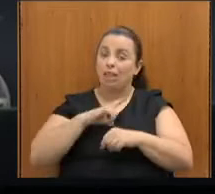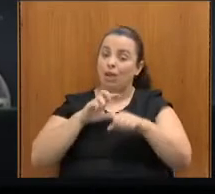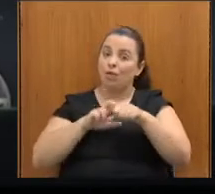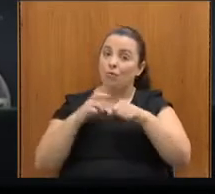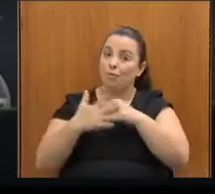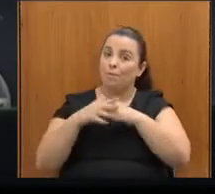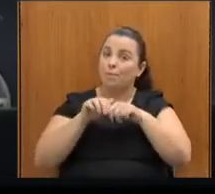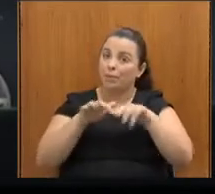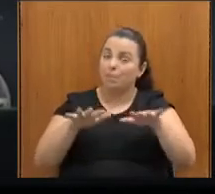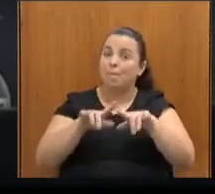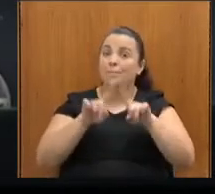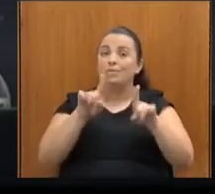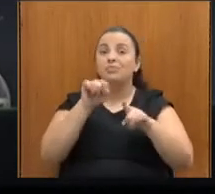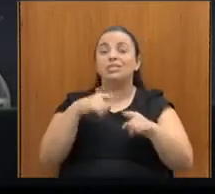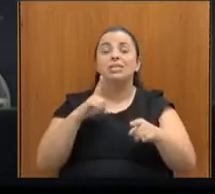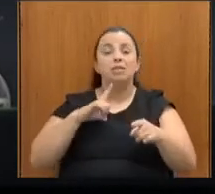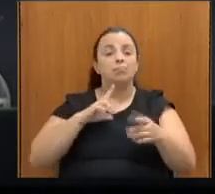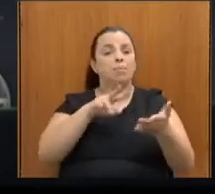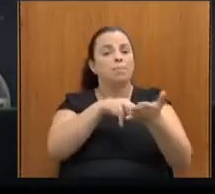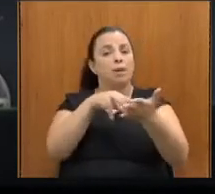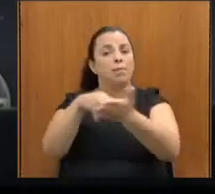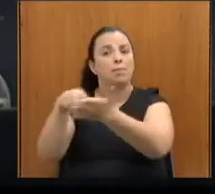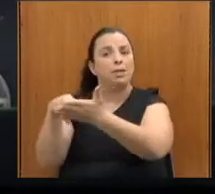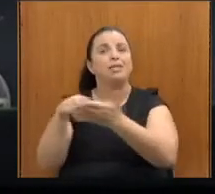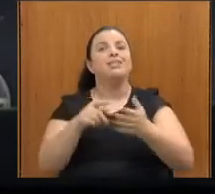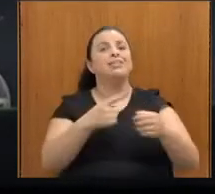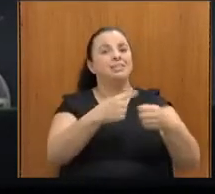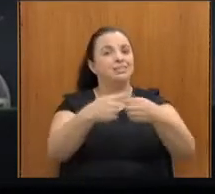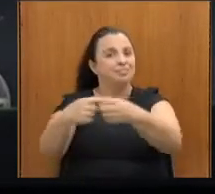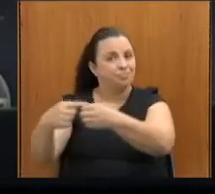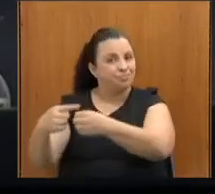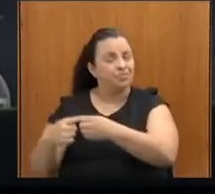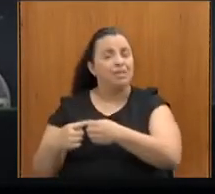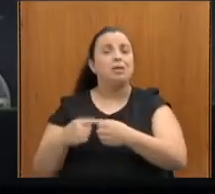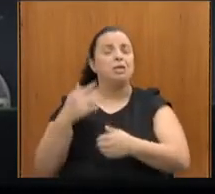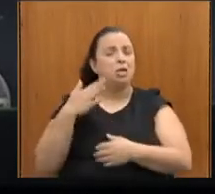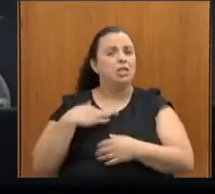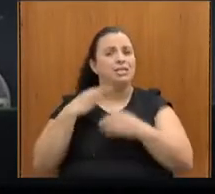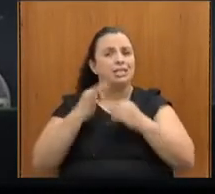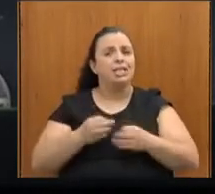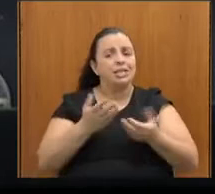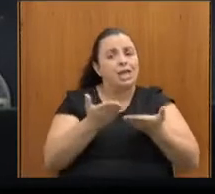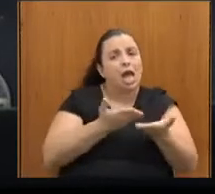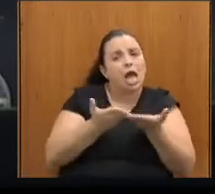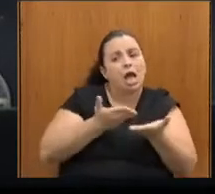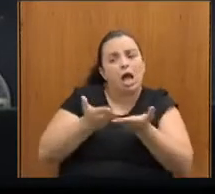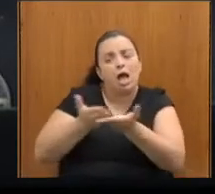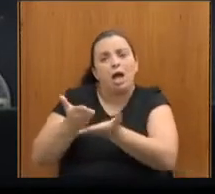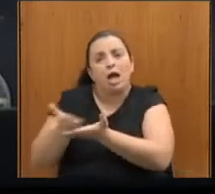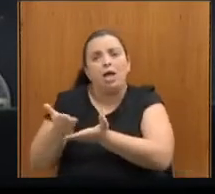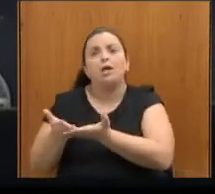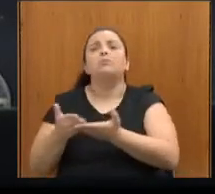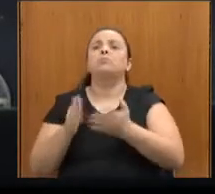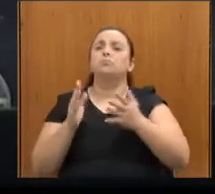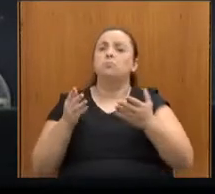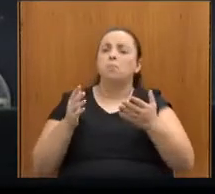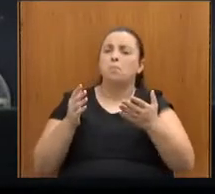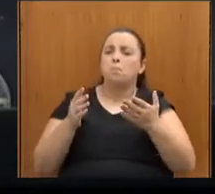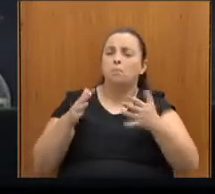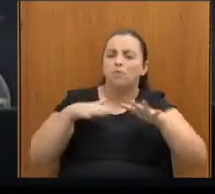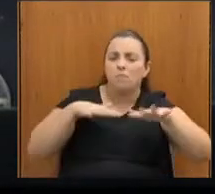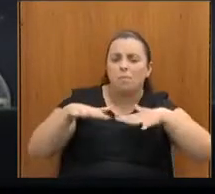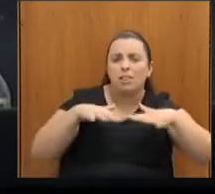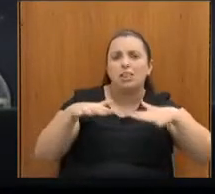municípios e tenho certeza que toda essa articulação que você vem fazendo, mobilizando, visitando os